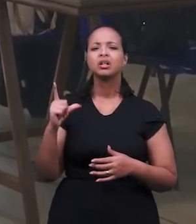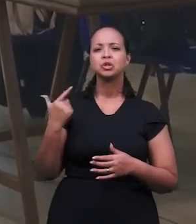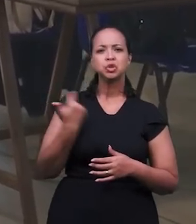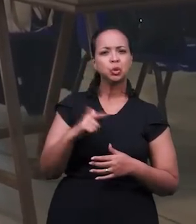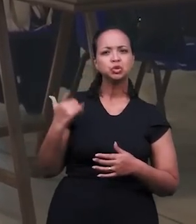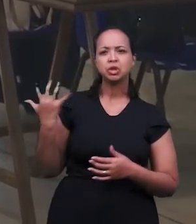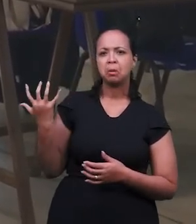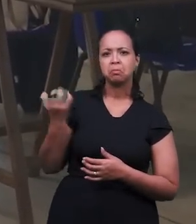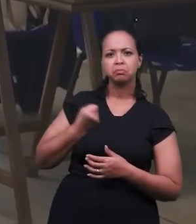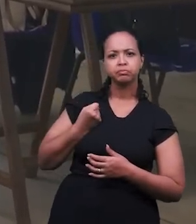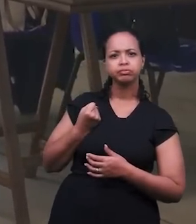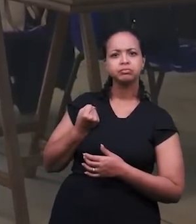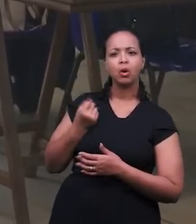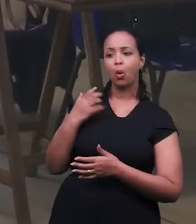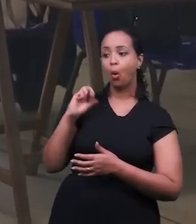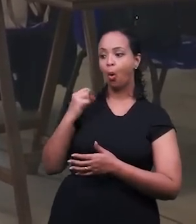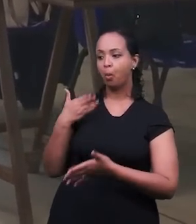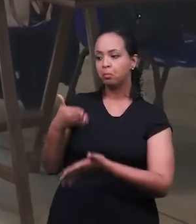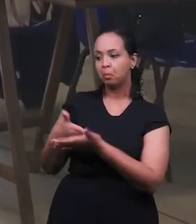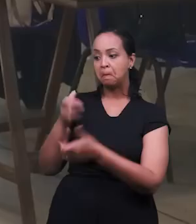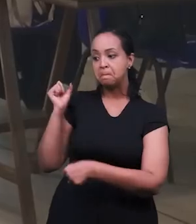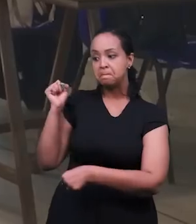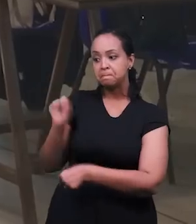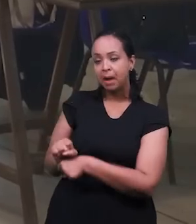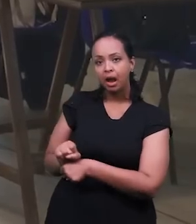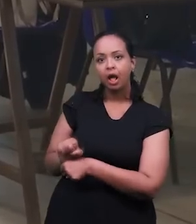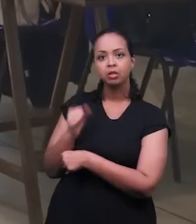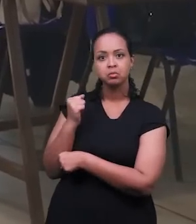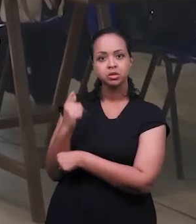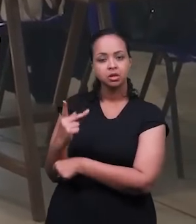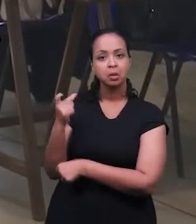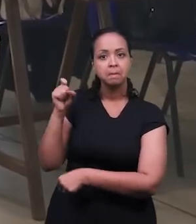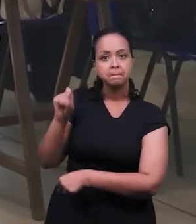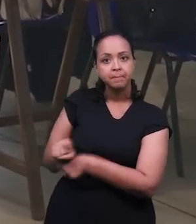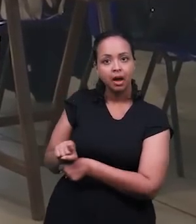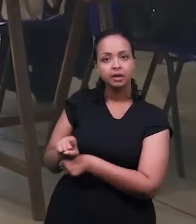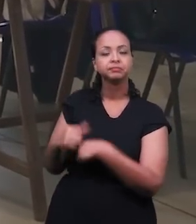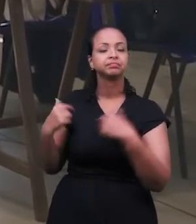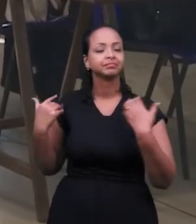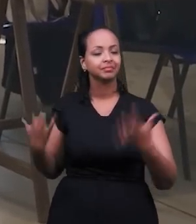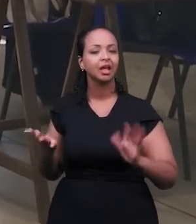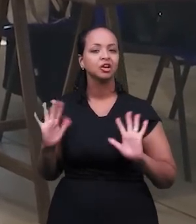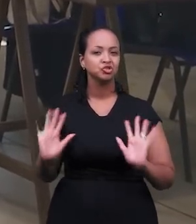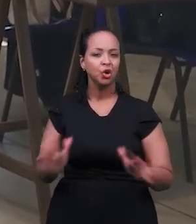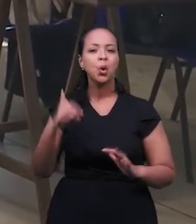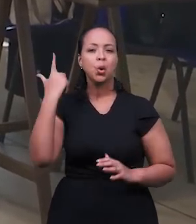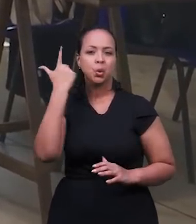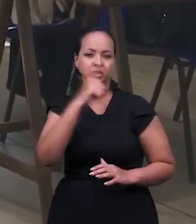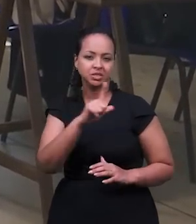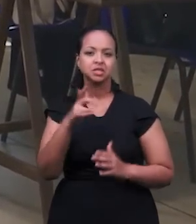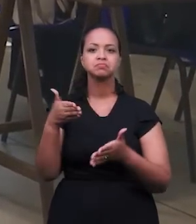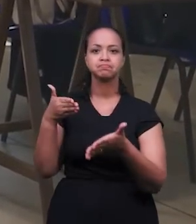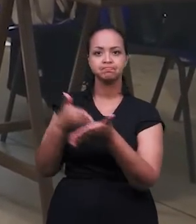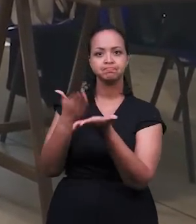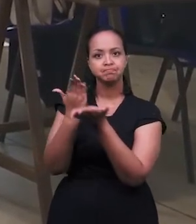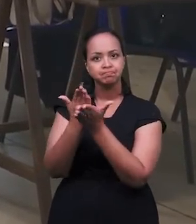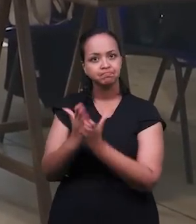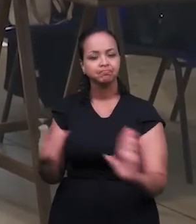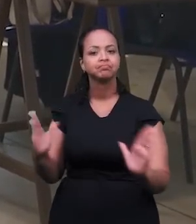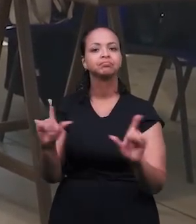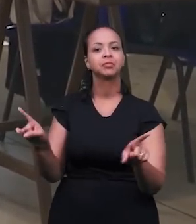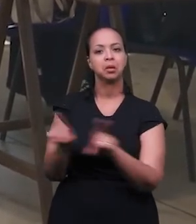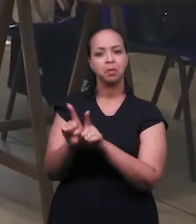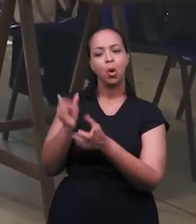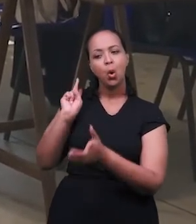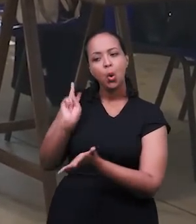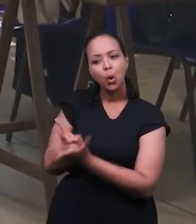assistencial cessado. Conseguimos também, tomara que tenhamos êxito, fizemos o requerimento